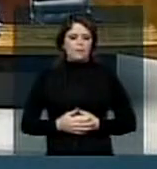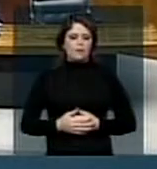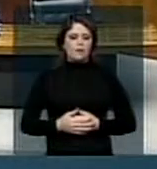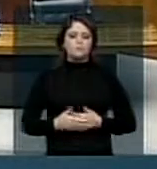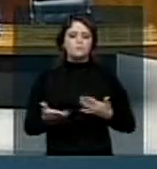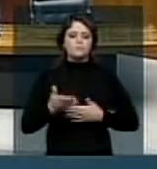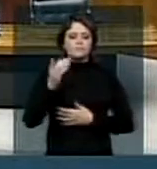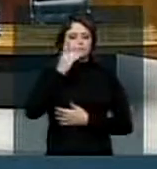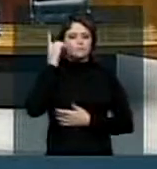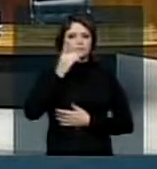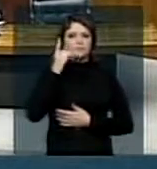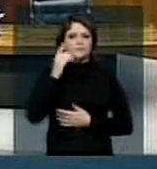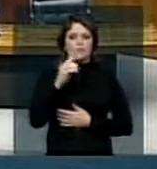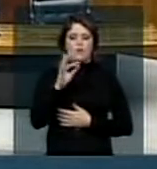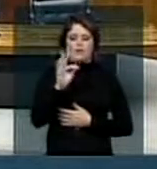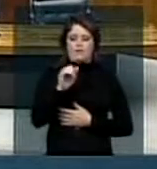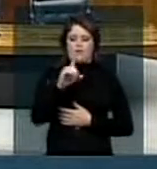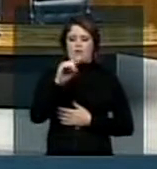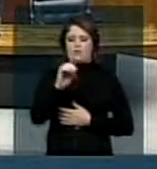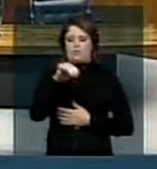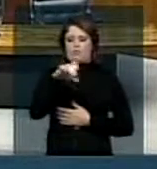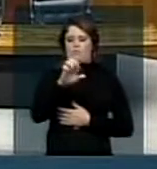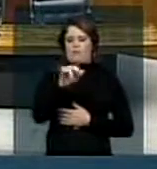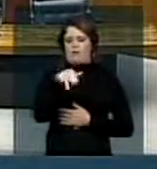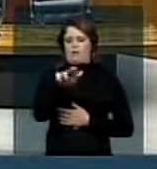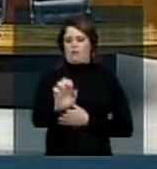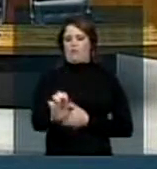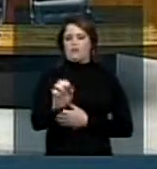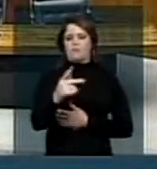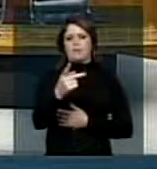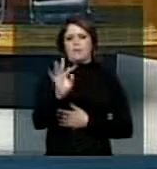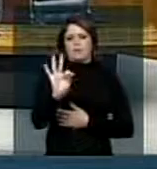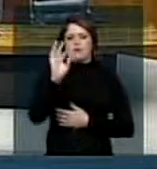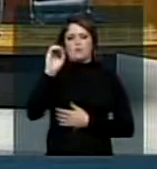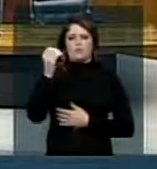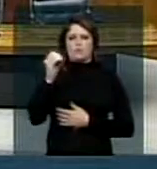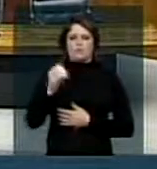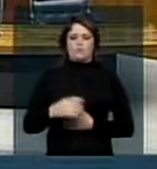Concedo a palavra ao deputado Fernando Marrone, PT Rio Grande do Sul.